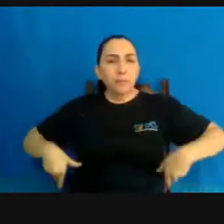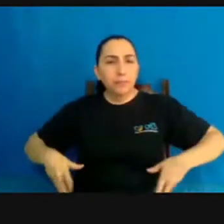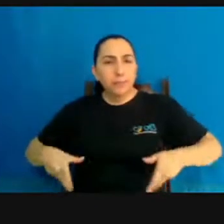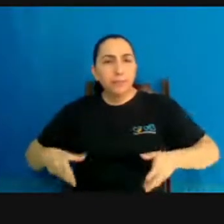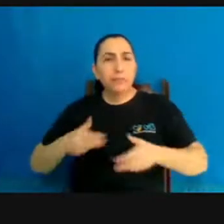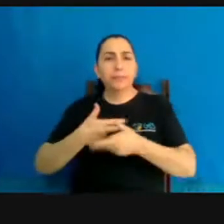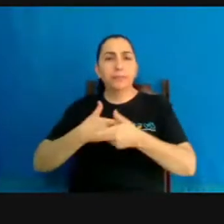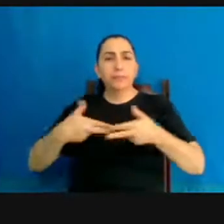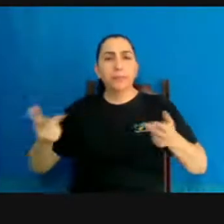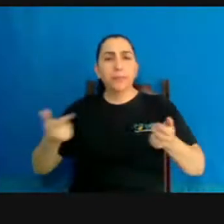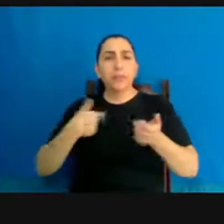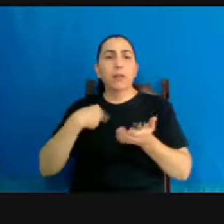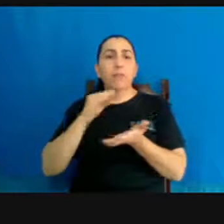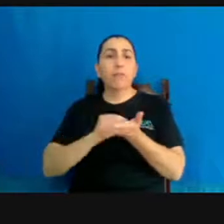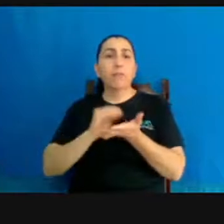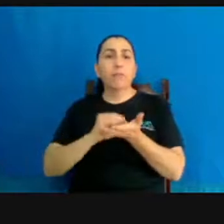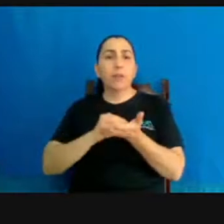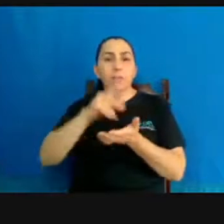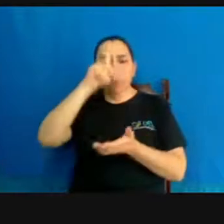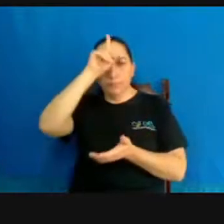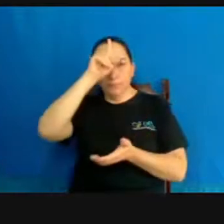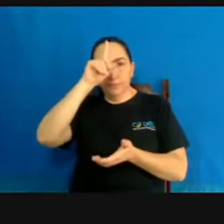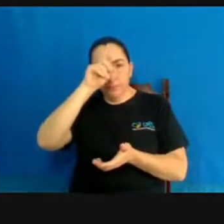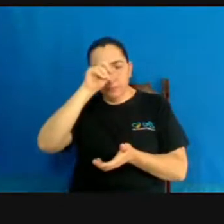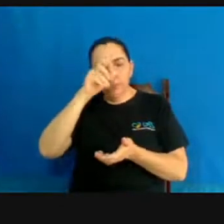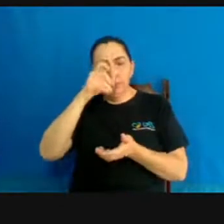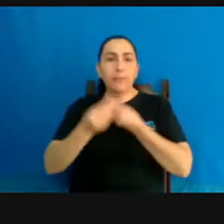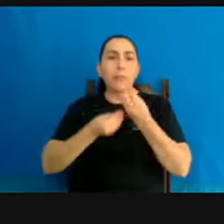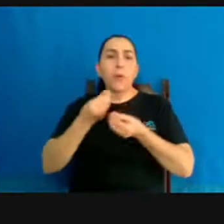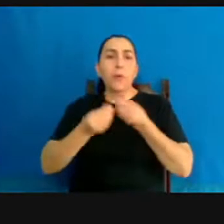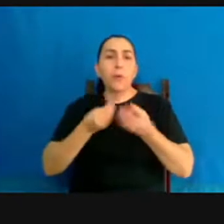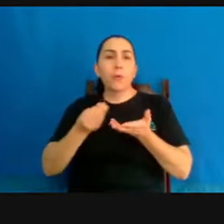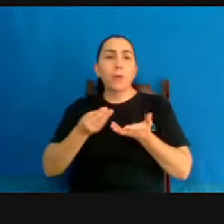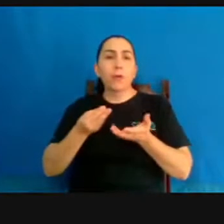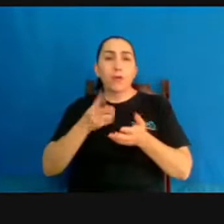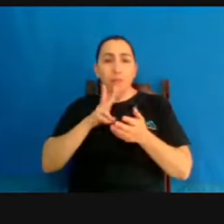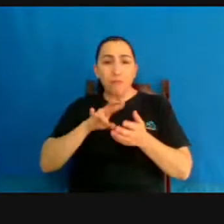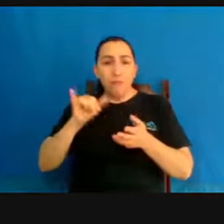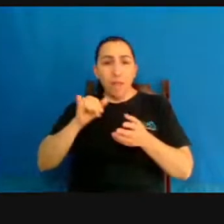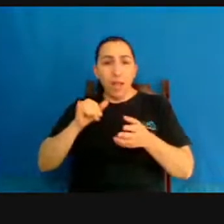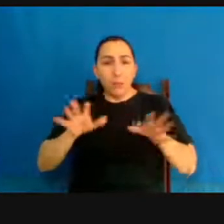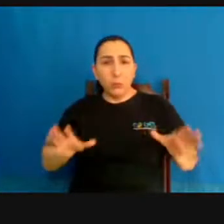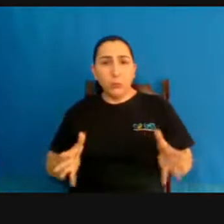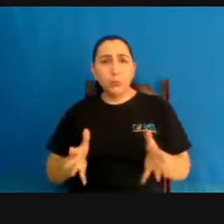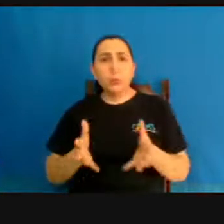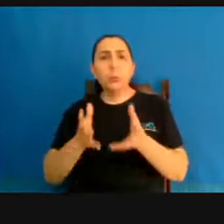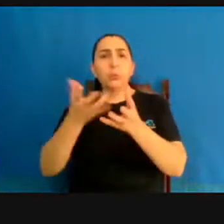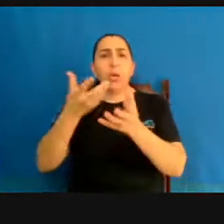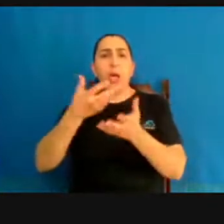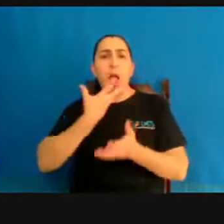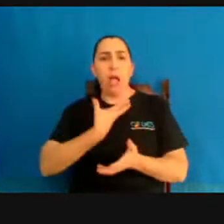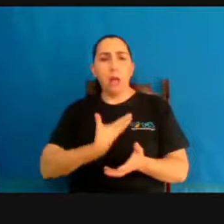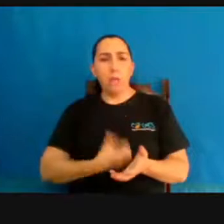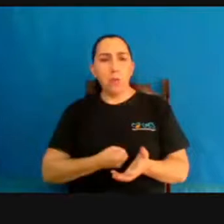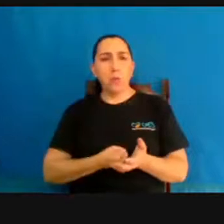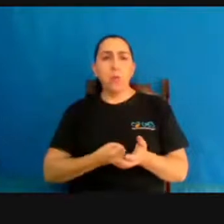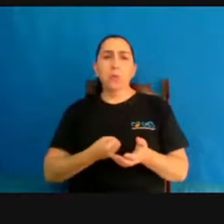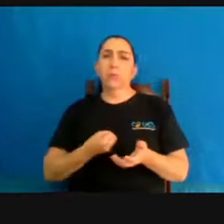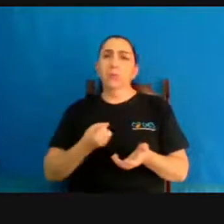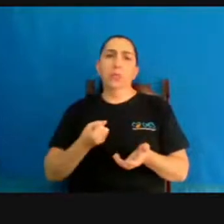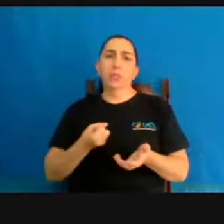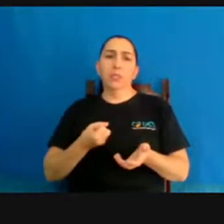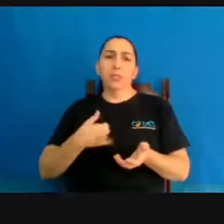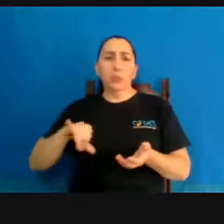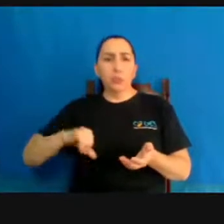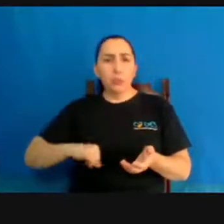recursos daí para promover o aborto, a matança de criancinhas e o sofrimento das mulheres? Não, não vamos